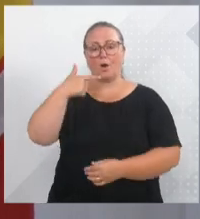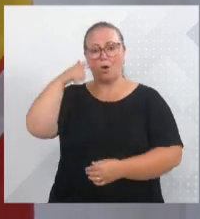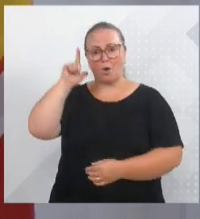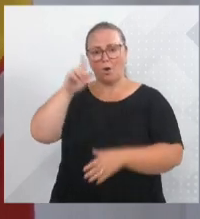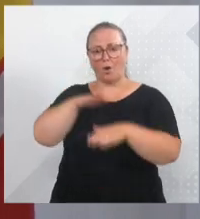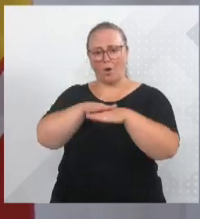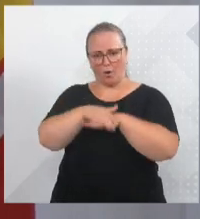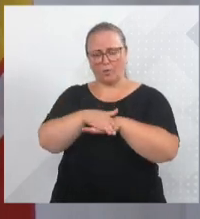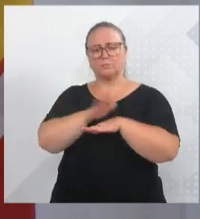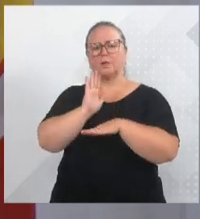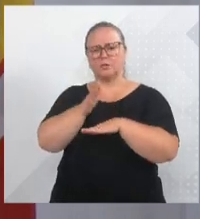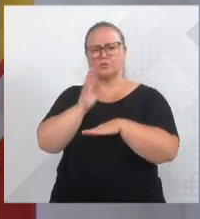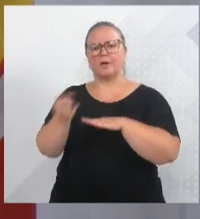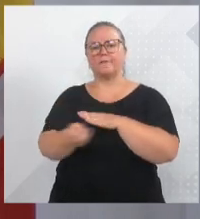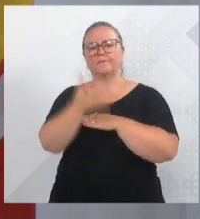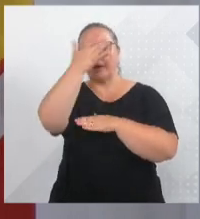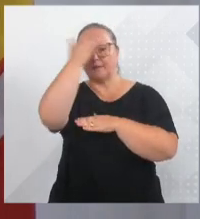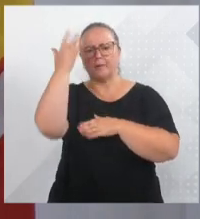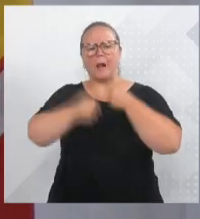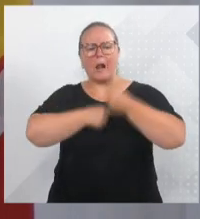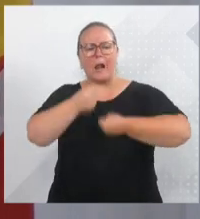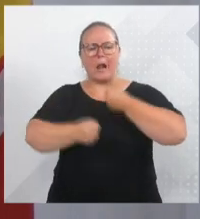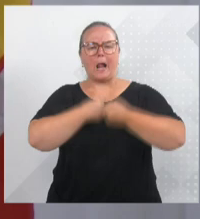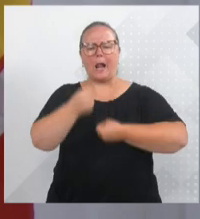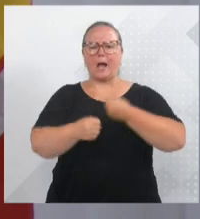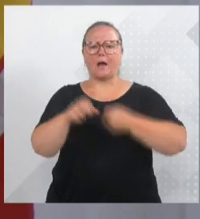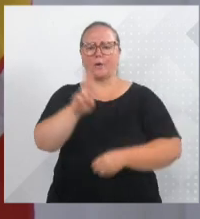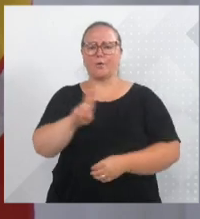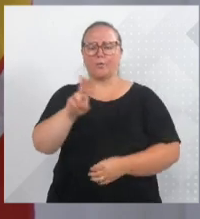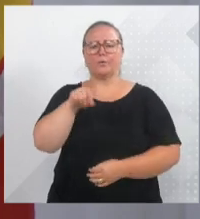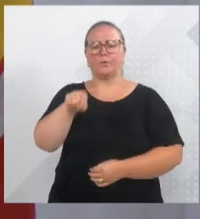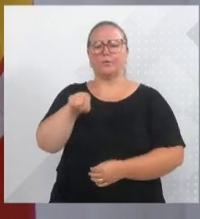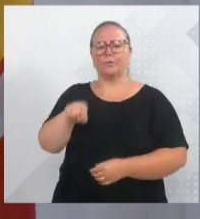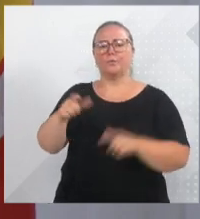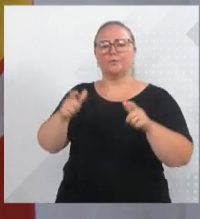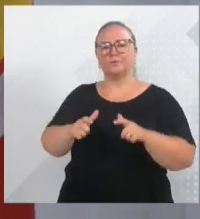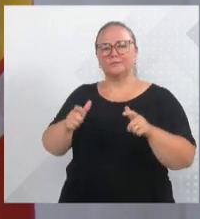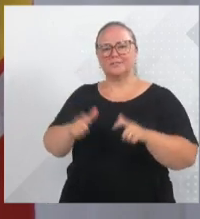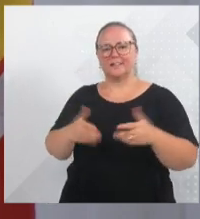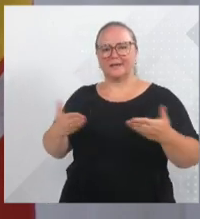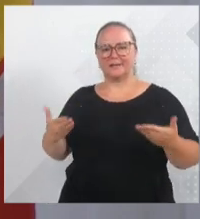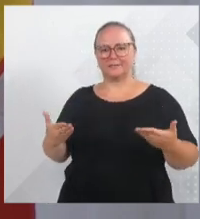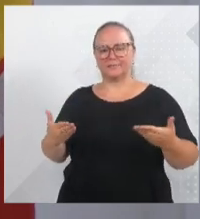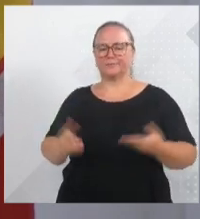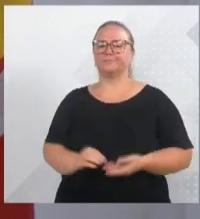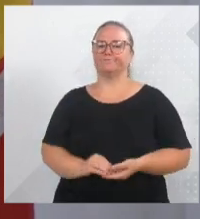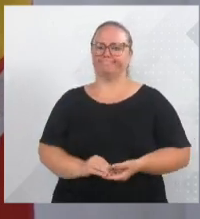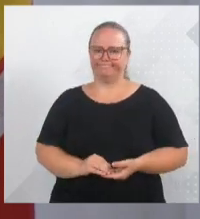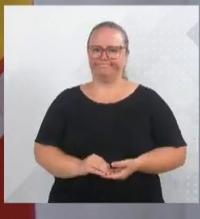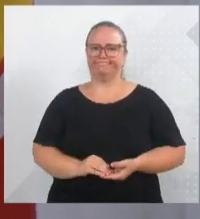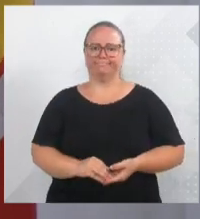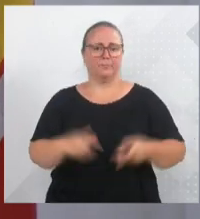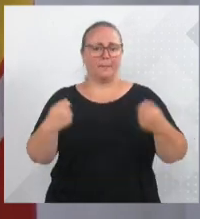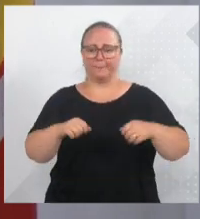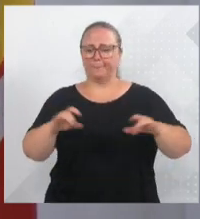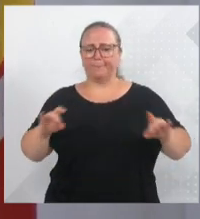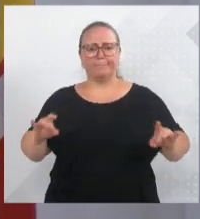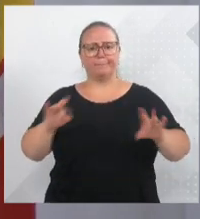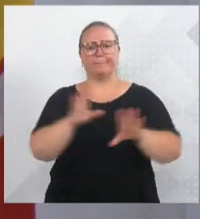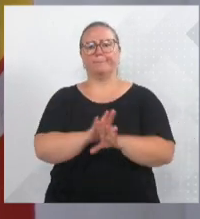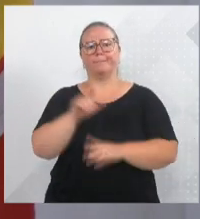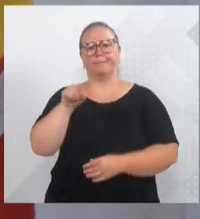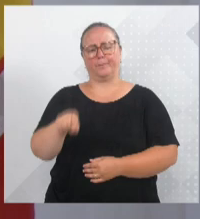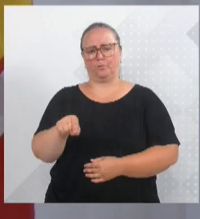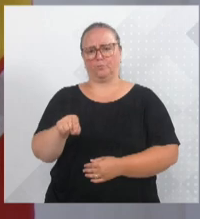vi várias pessoas de corrida usando esse espaço, que precisa ser feito de uma vez por todas, terminado, finalizado, executado.